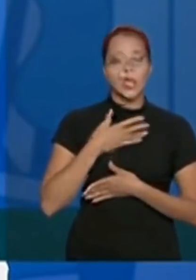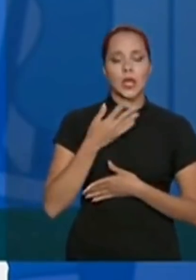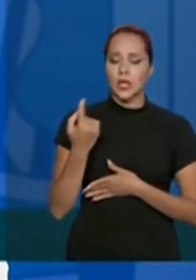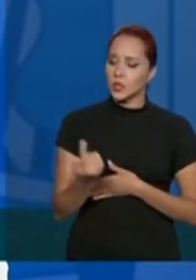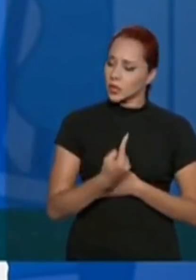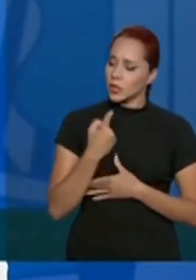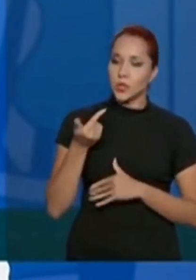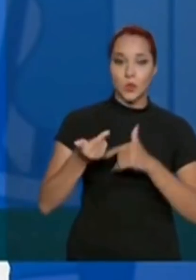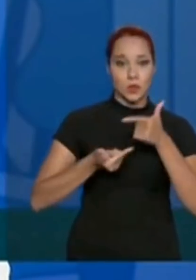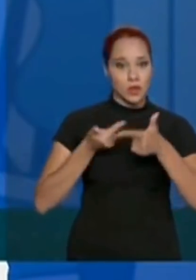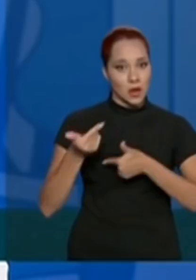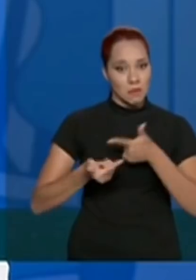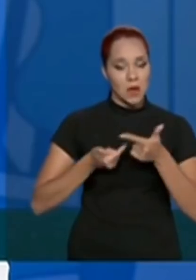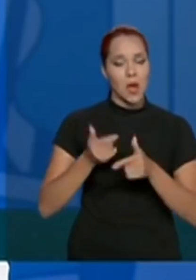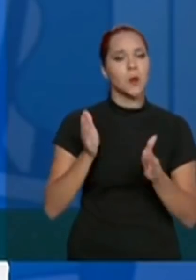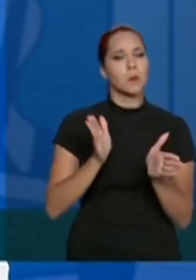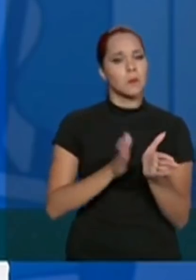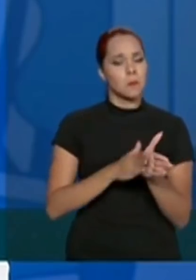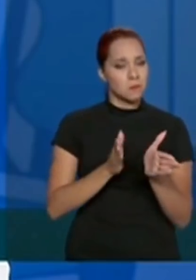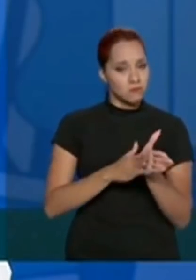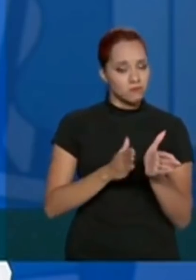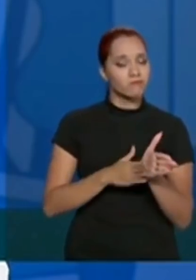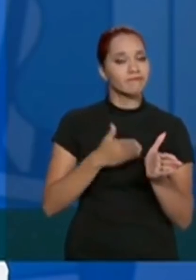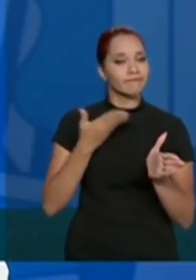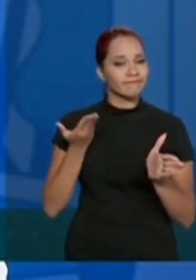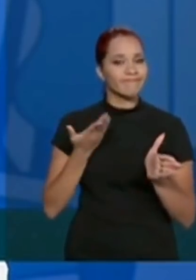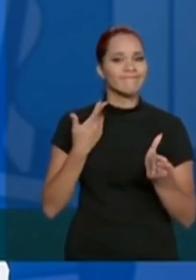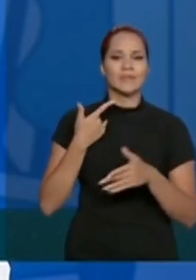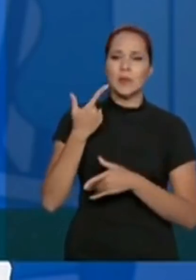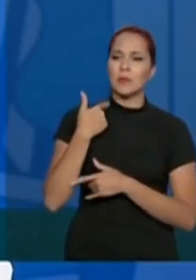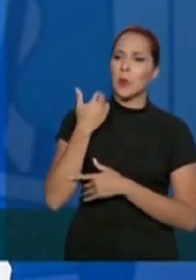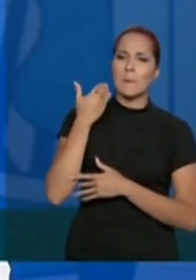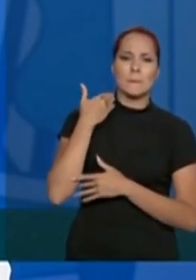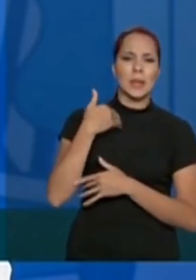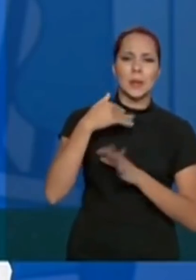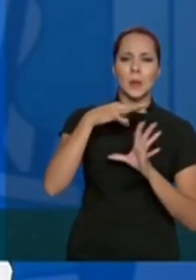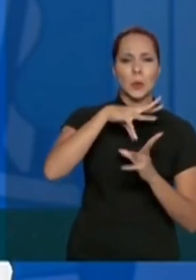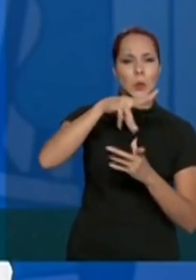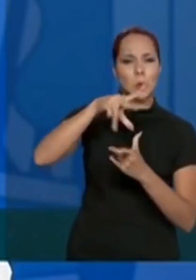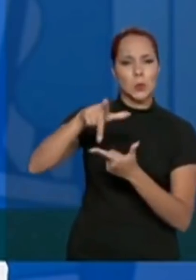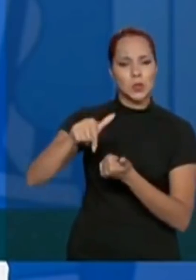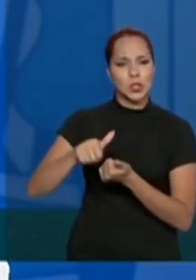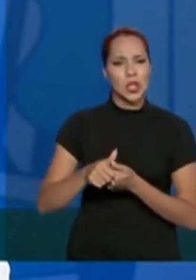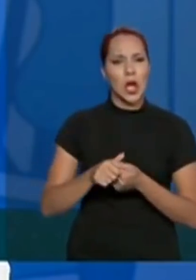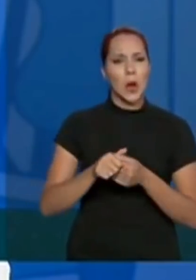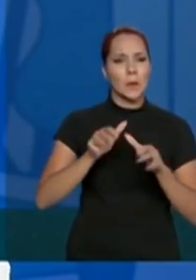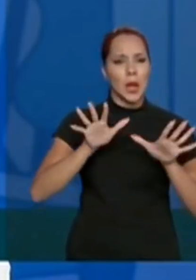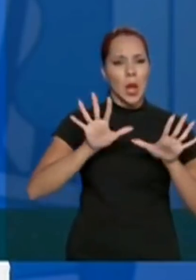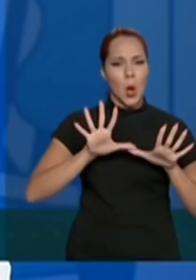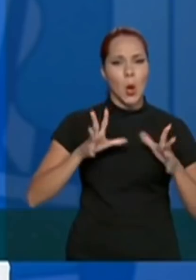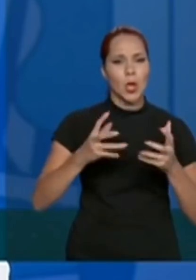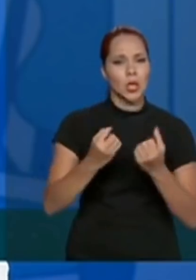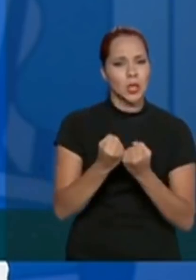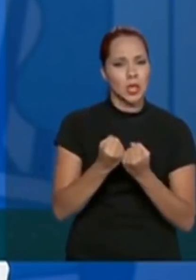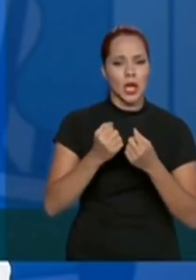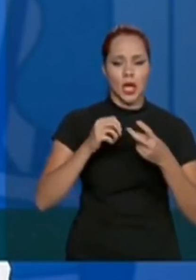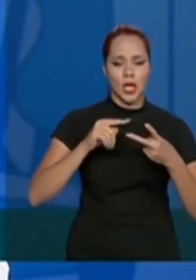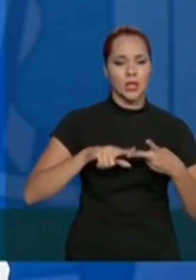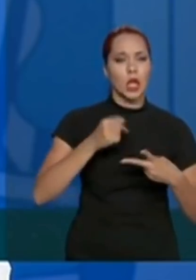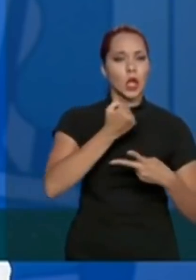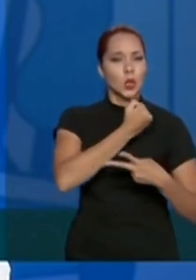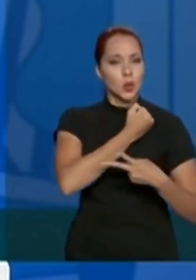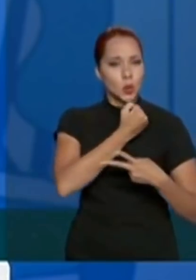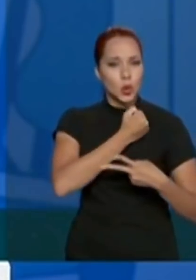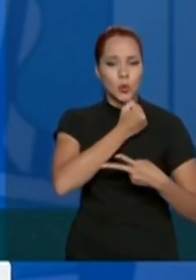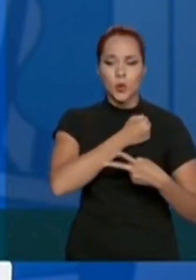trabalho muito elogiado por Banco Mundial, por Organização Mundial de Saúde, os números que nós